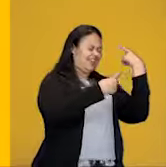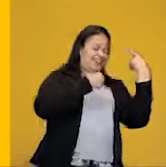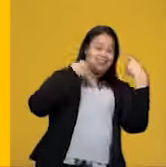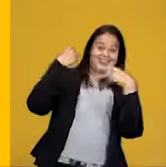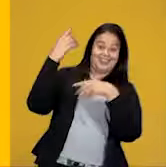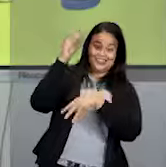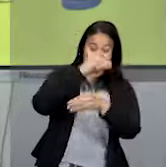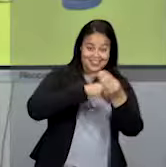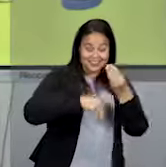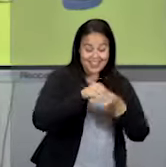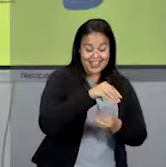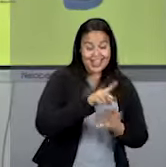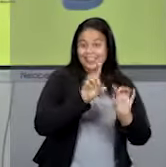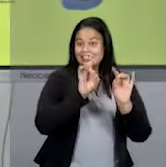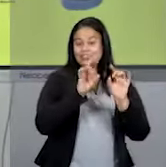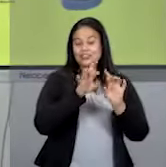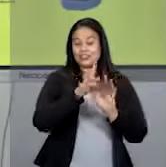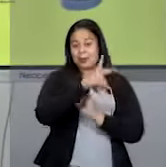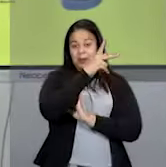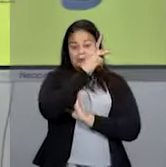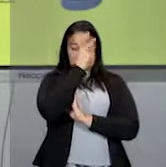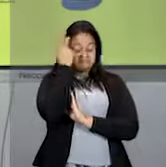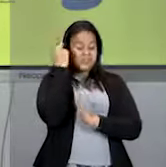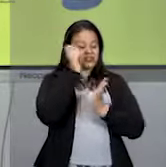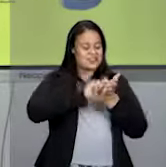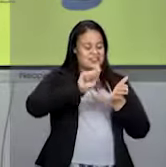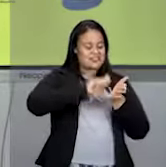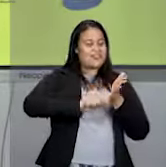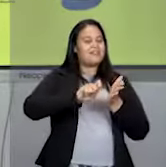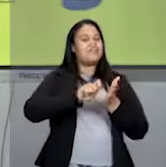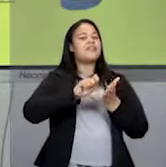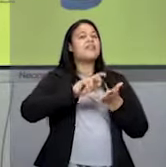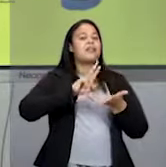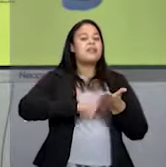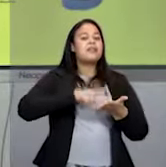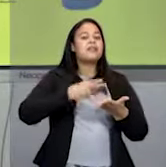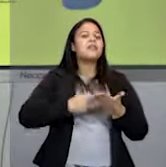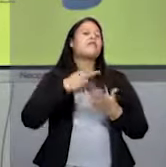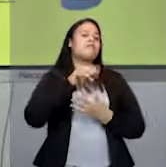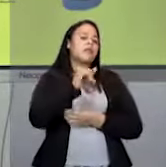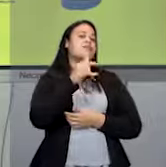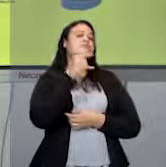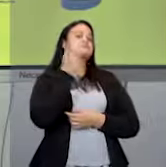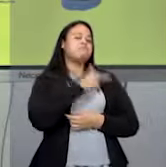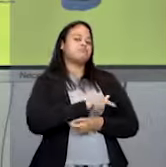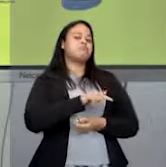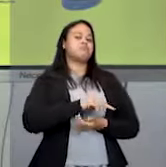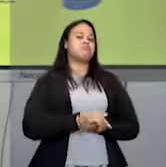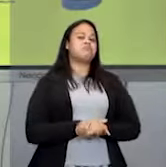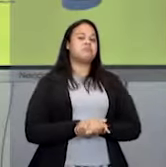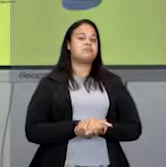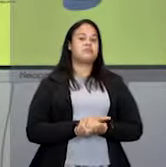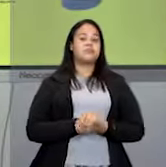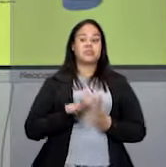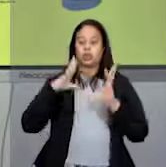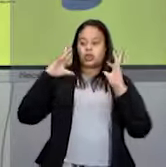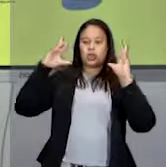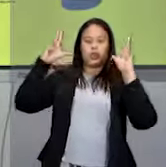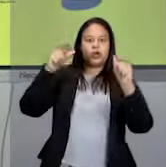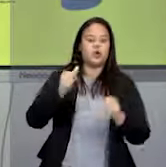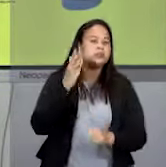verdade, somente o compositor daquela música vai conseguir interpretá-la. Porque, naquele caso, ela não é universal.